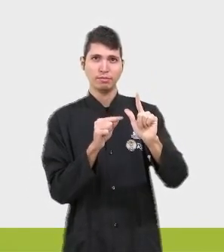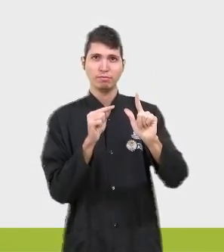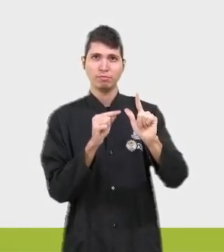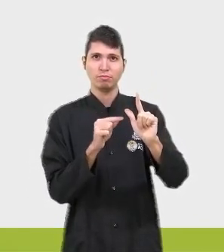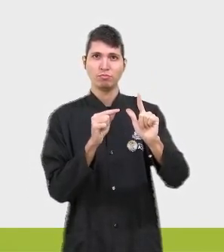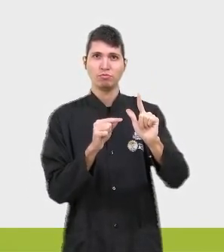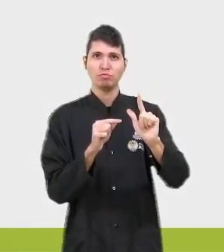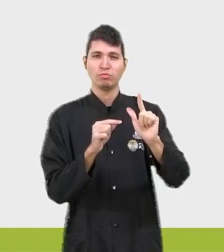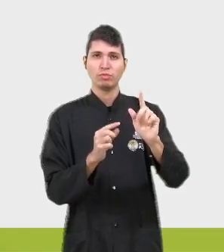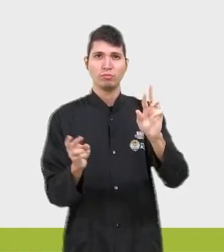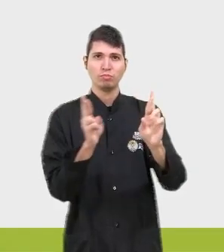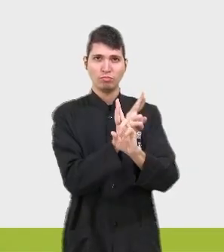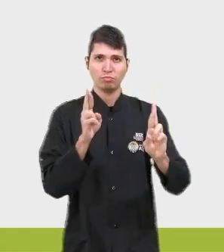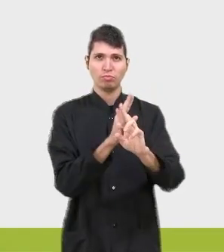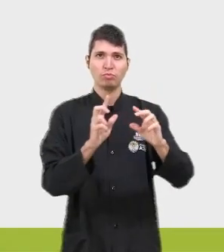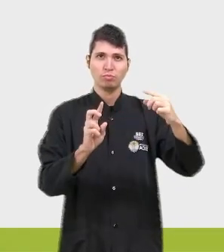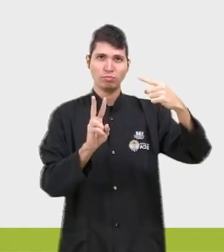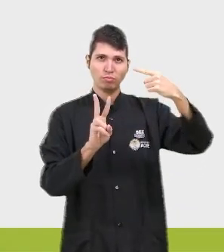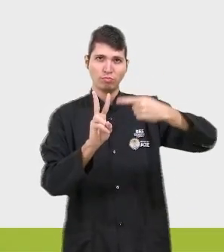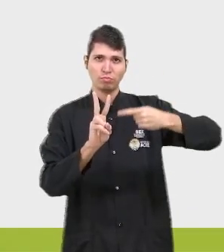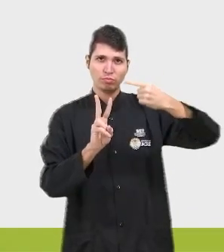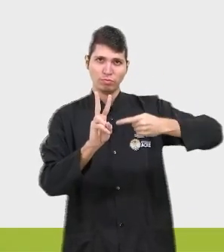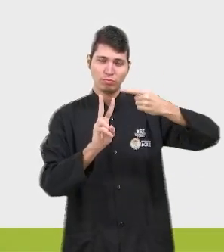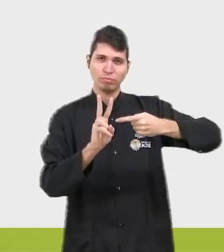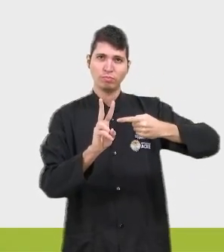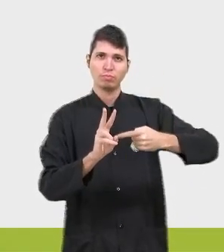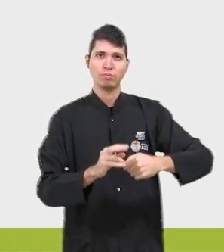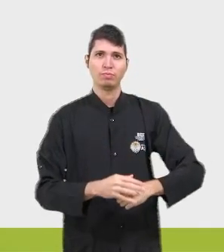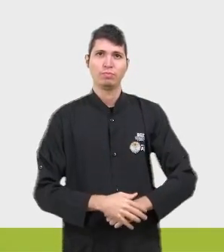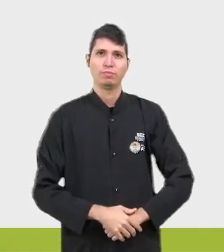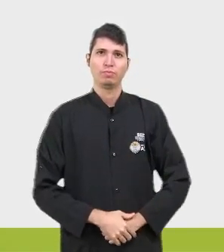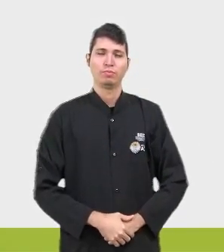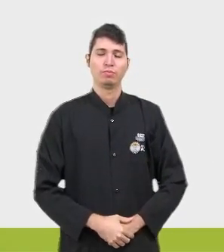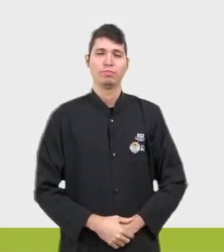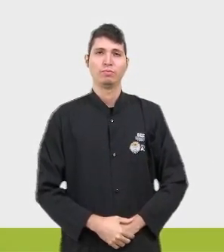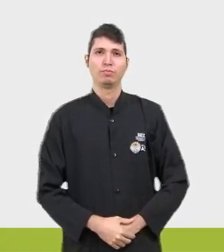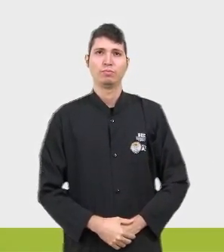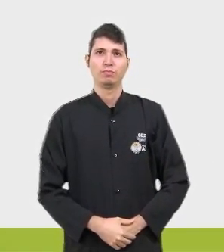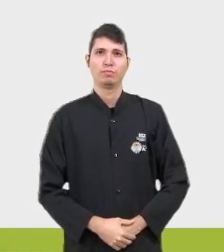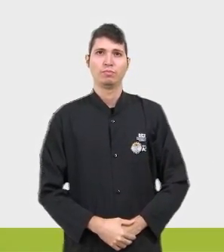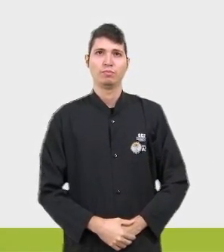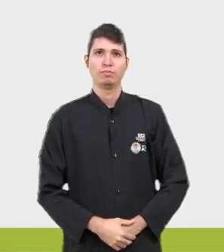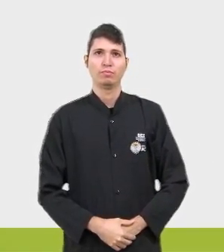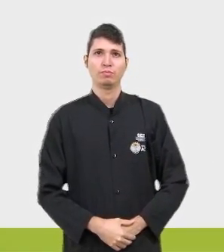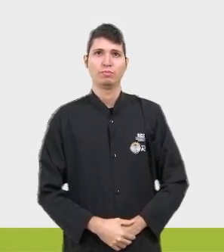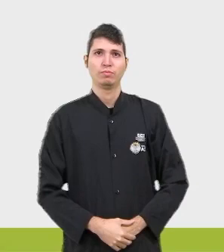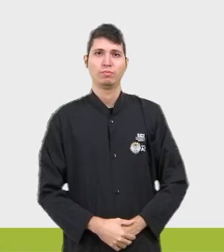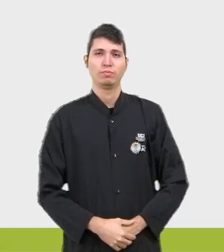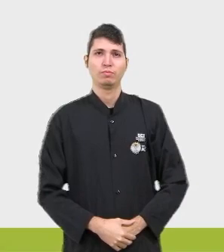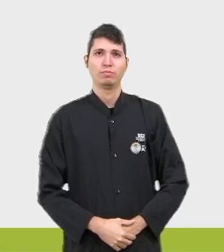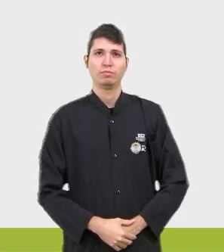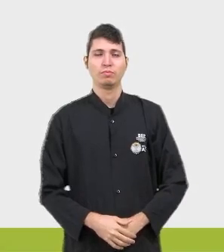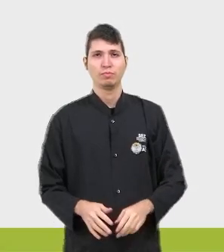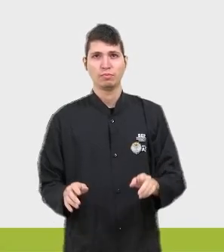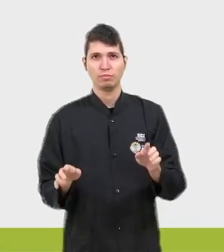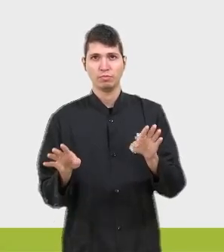volume, tá bom? Vamos lá. Vamos seguir aqui. A gente tem ainda a ideia do plano,